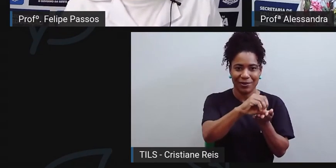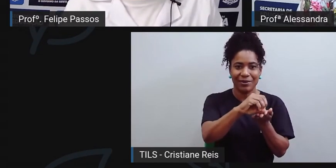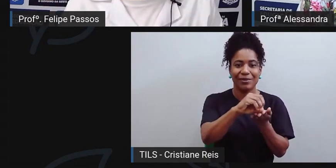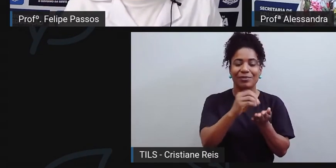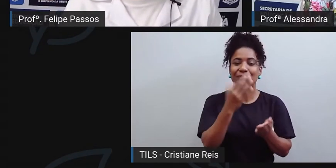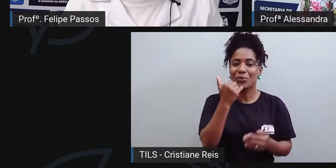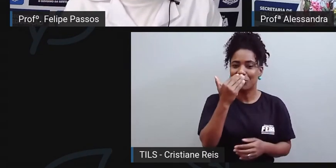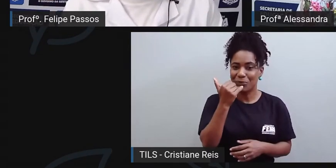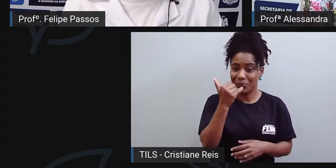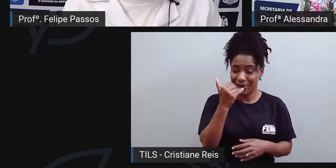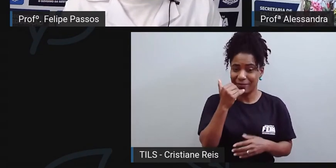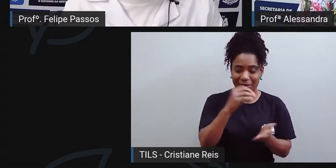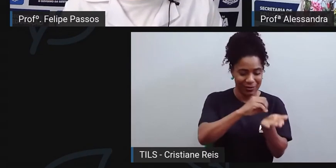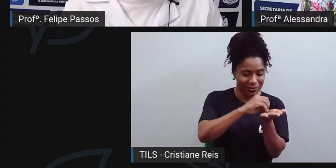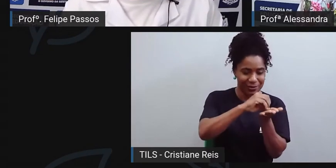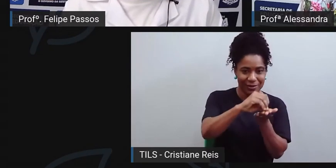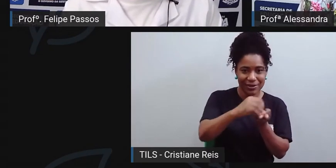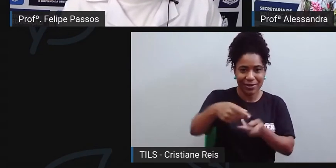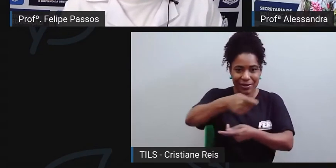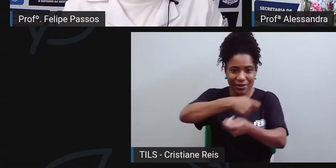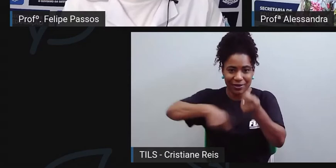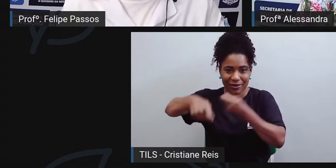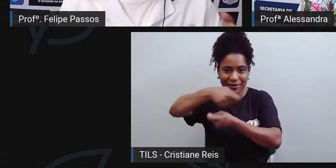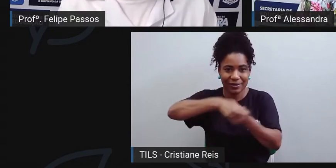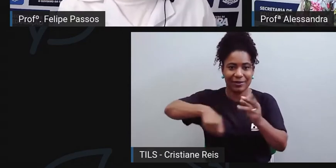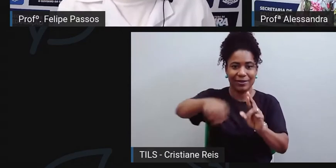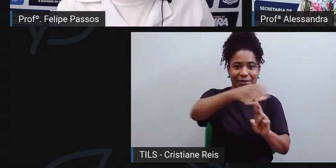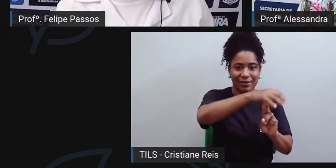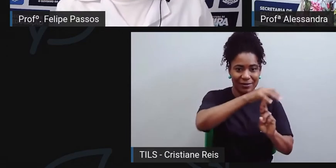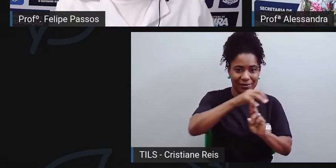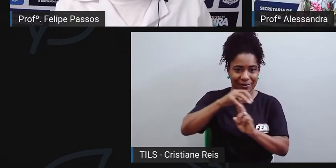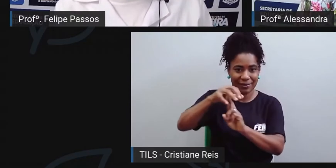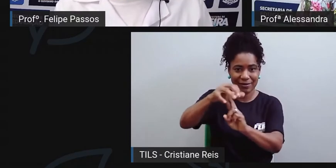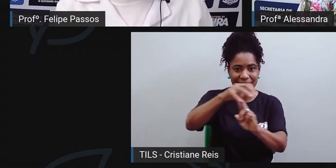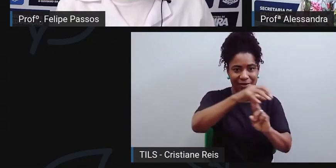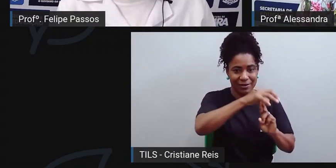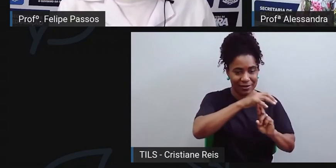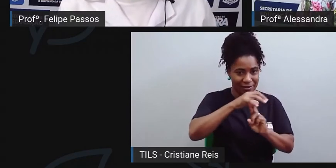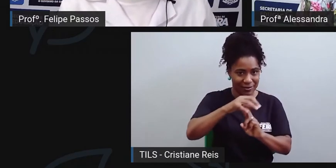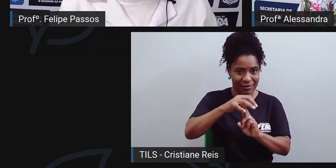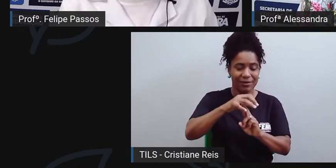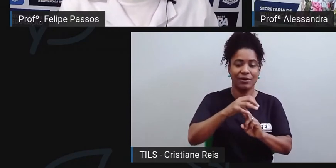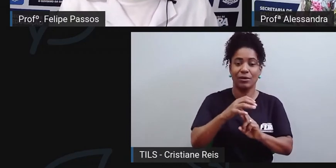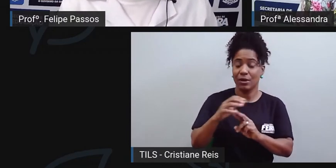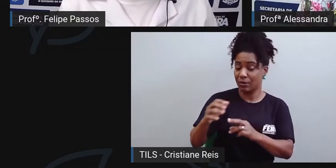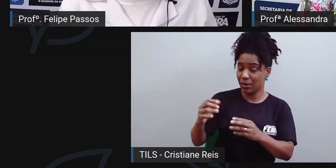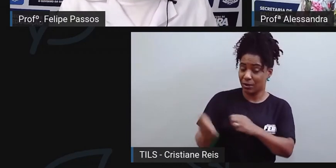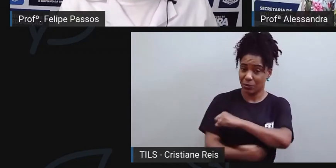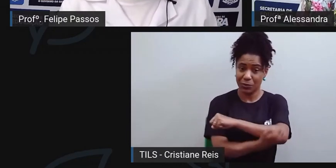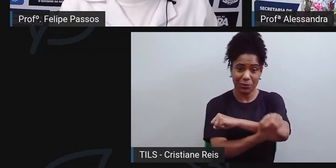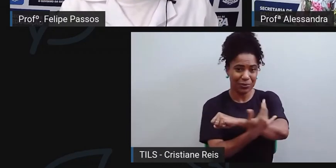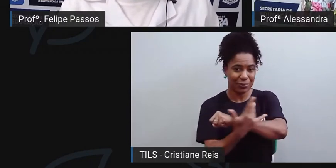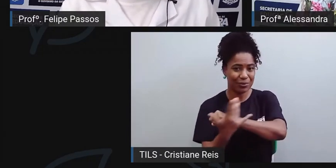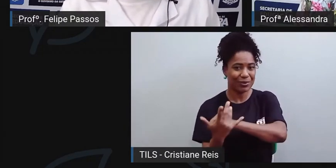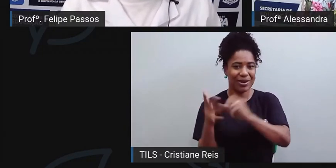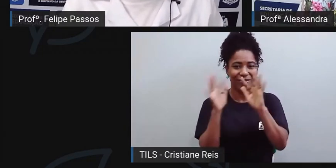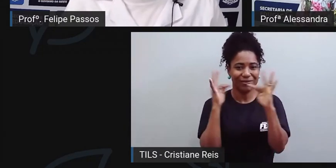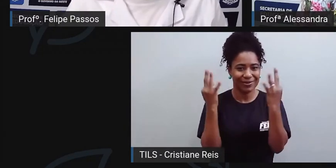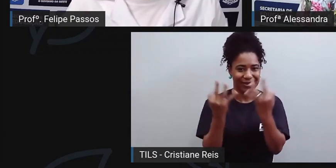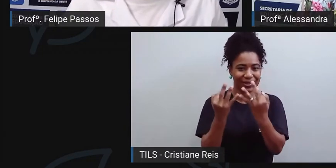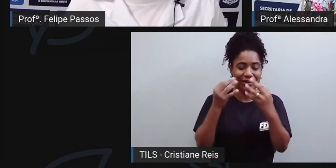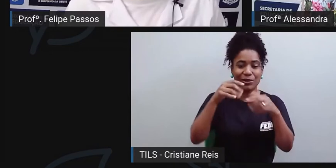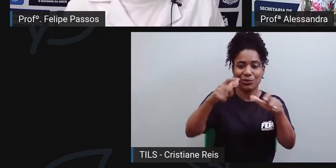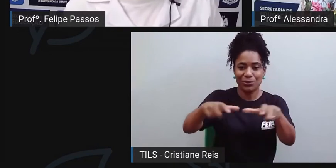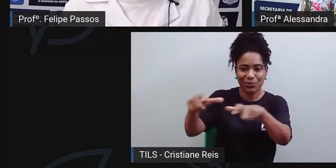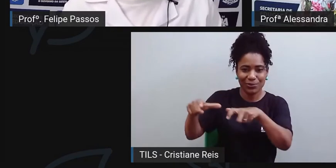produzidos, comercializados, né? Em peras livres, que são produzidos principalmente pela agricultura familiar regional, eles são